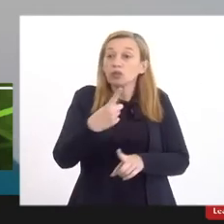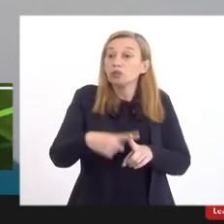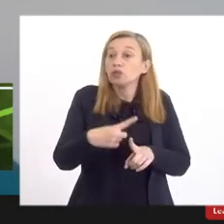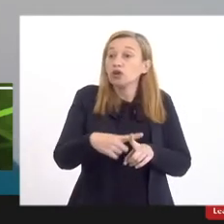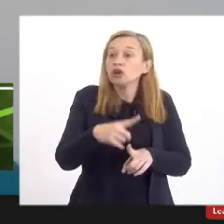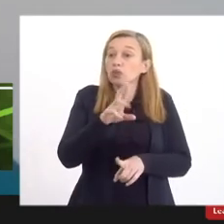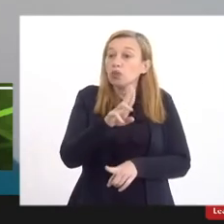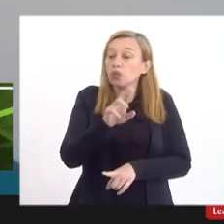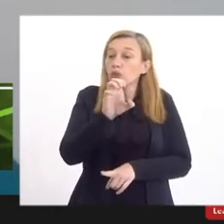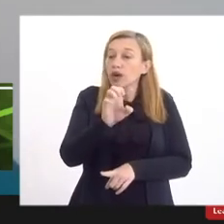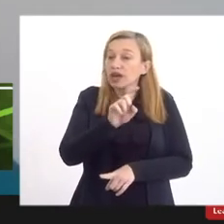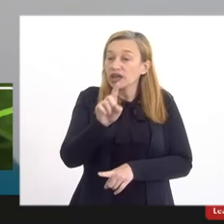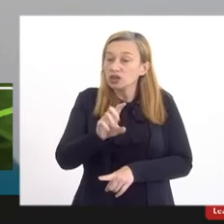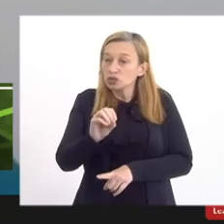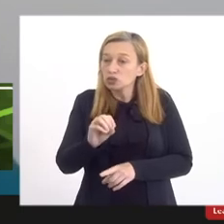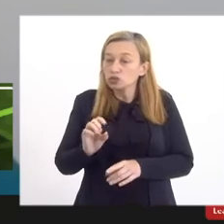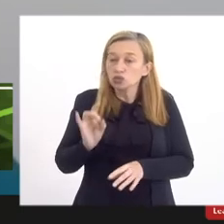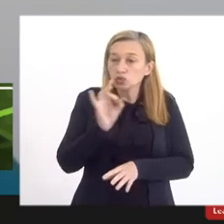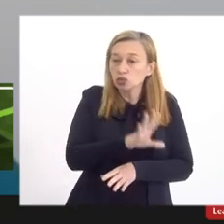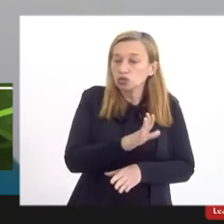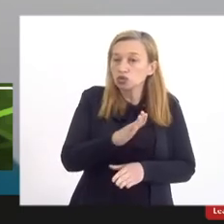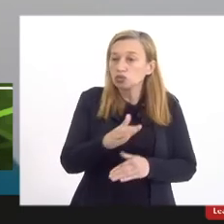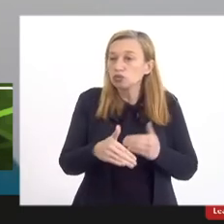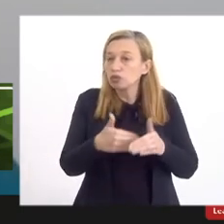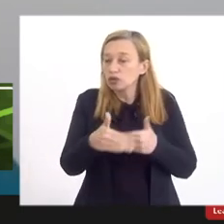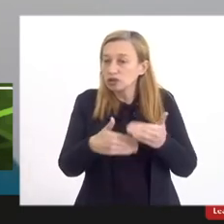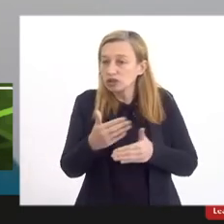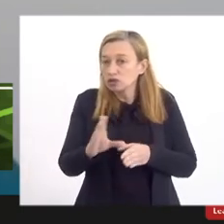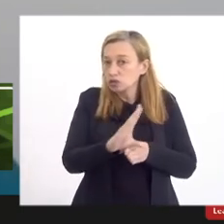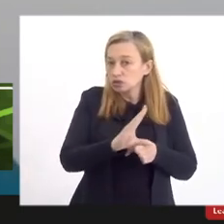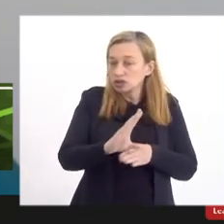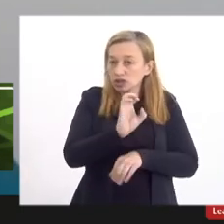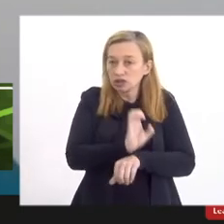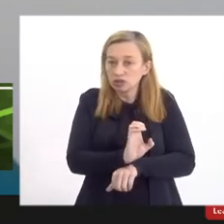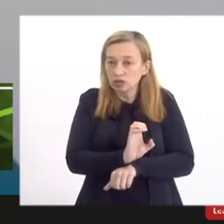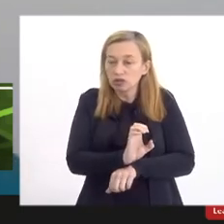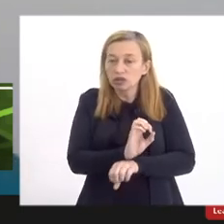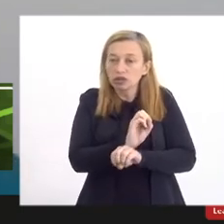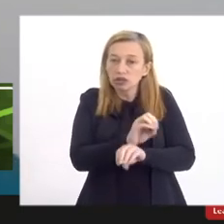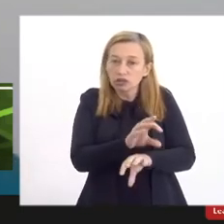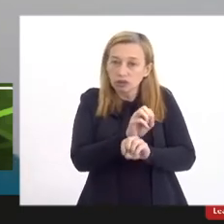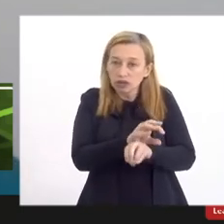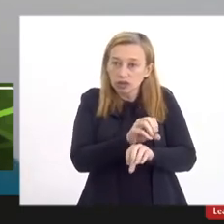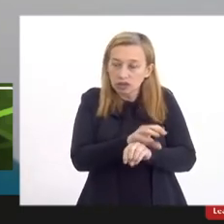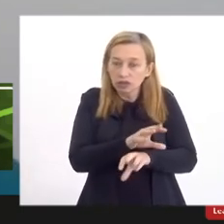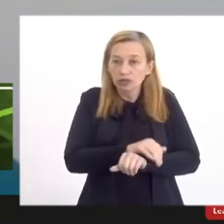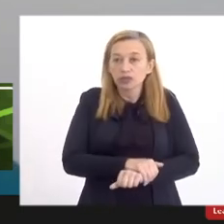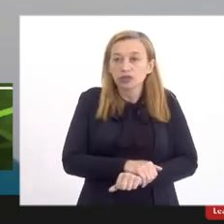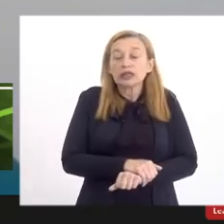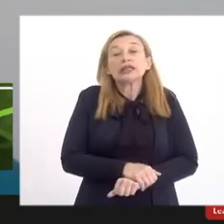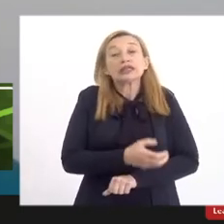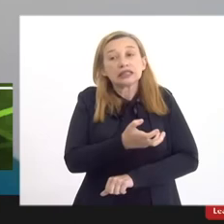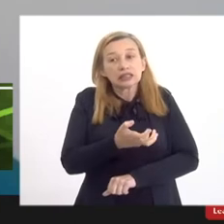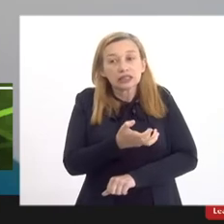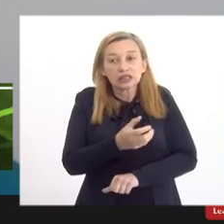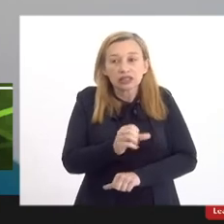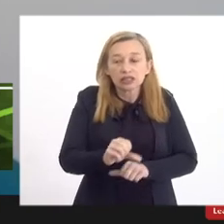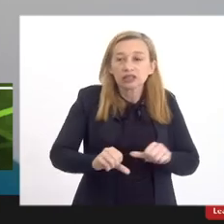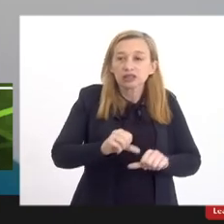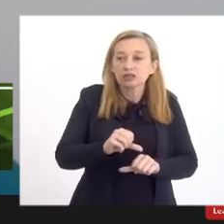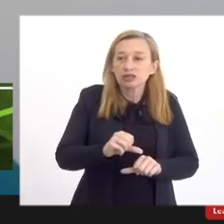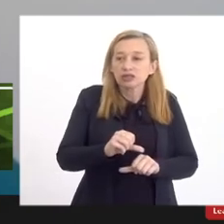UESO no seu último processo de credenciamento no Conselho Estadual de Educação pretendia virar